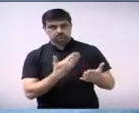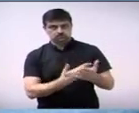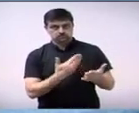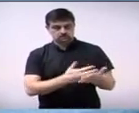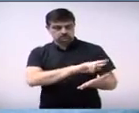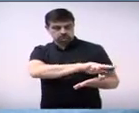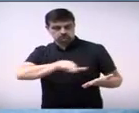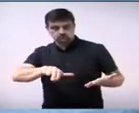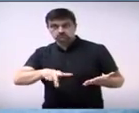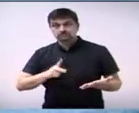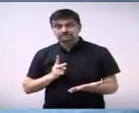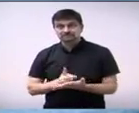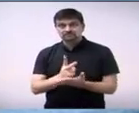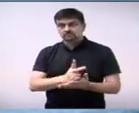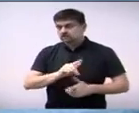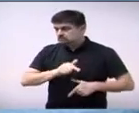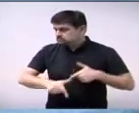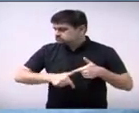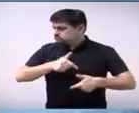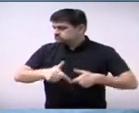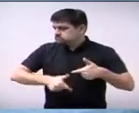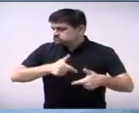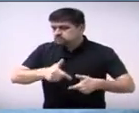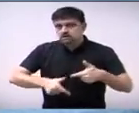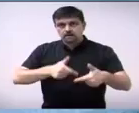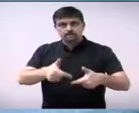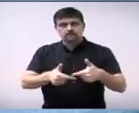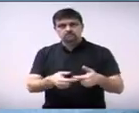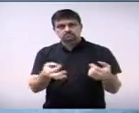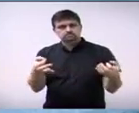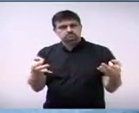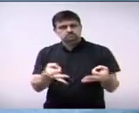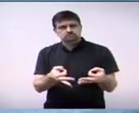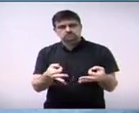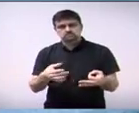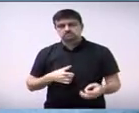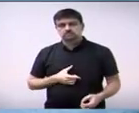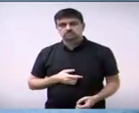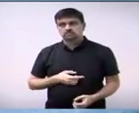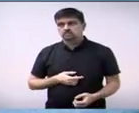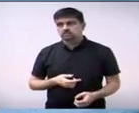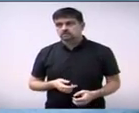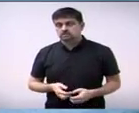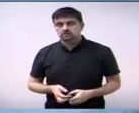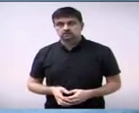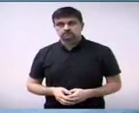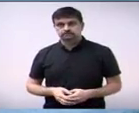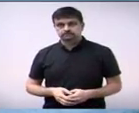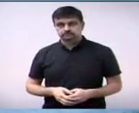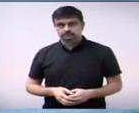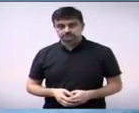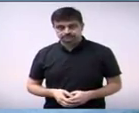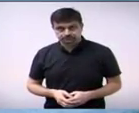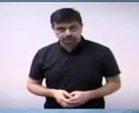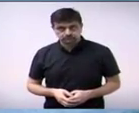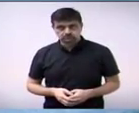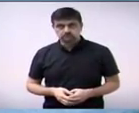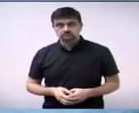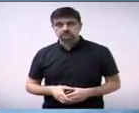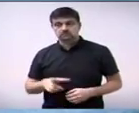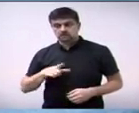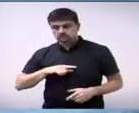sempre prestou um serviço sem discussão quanto aos bons